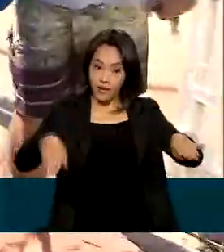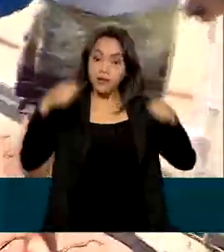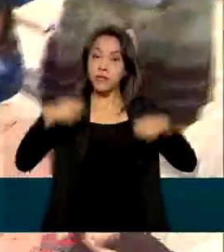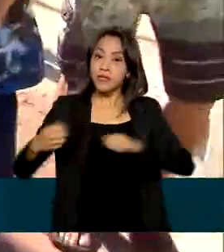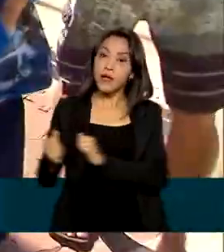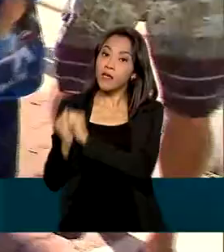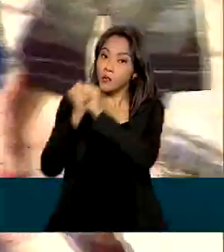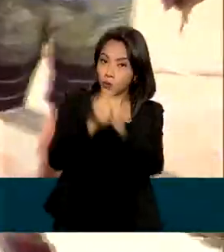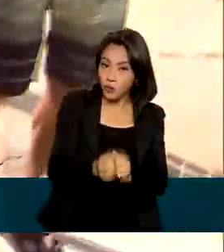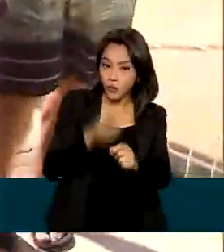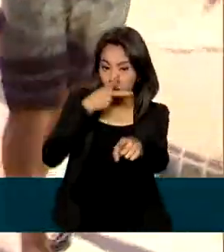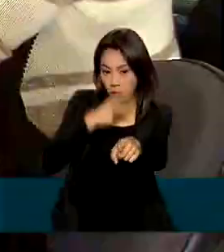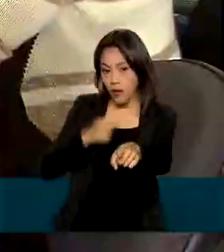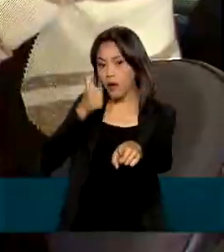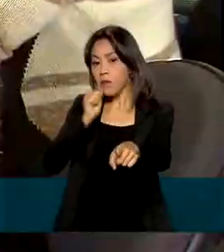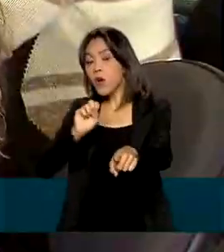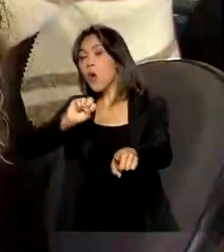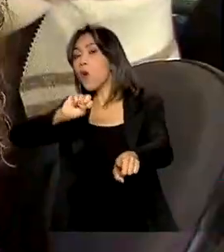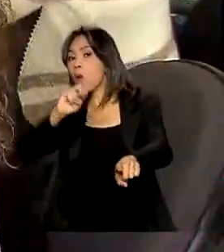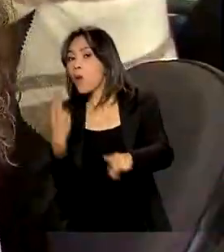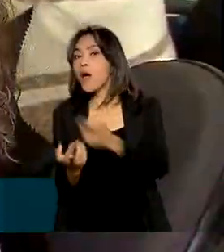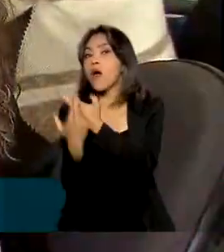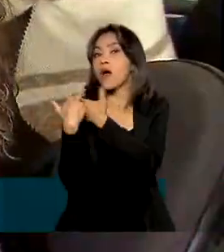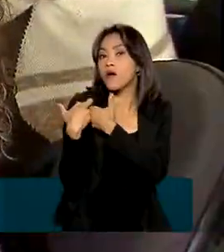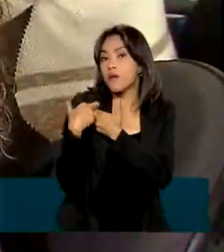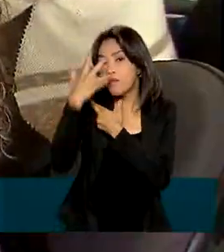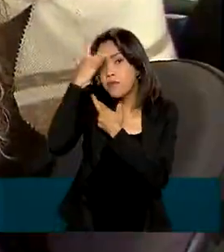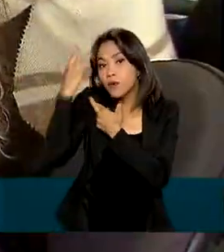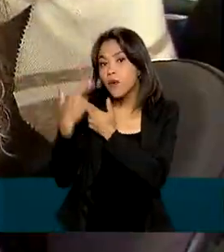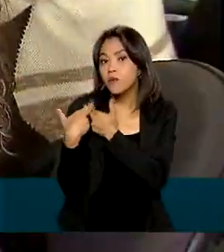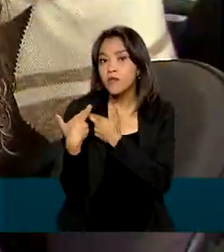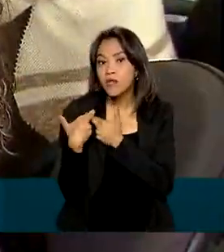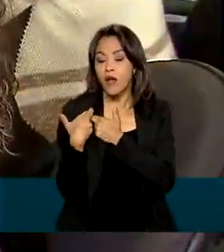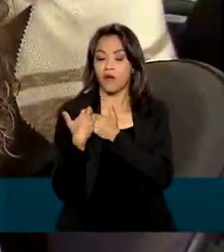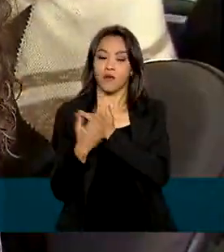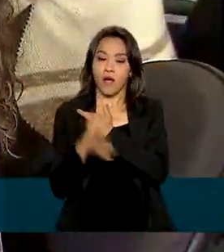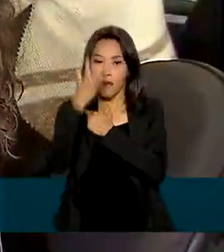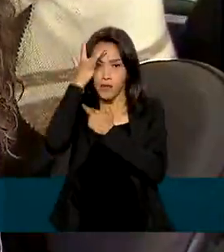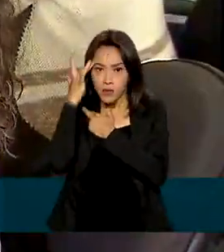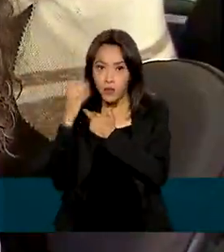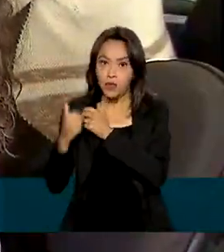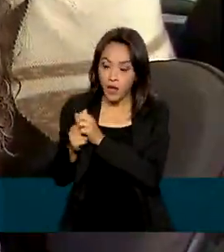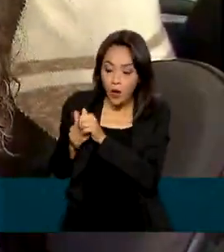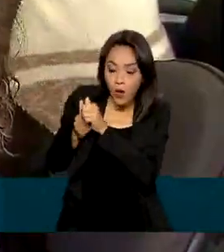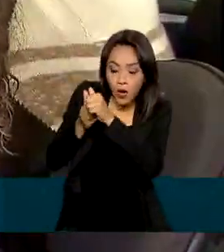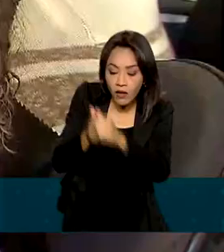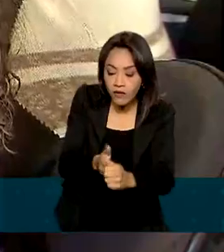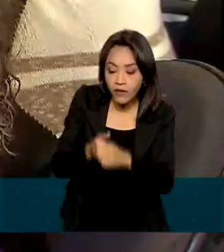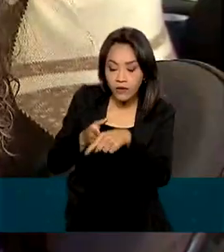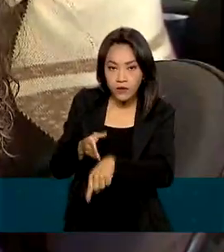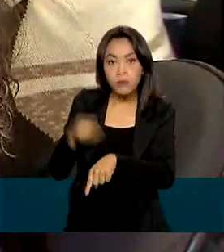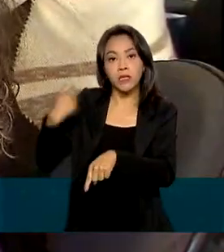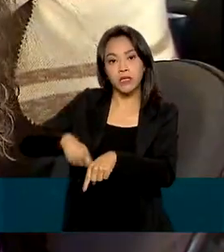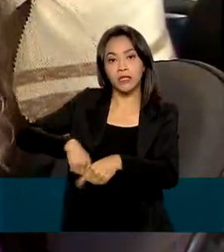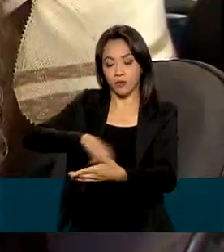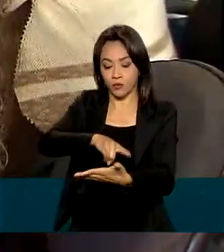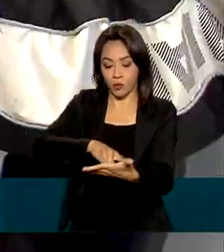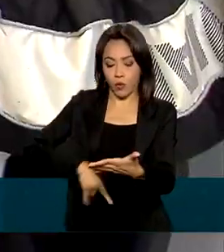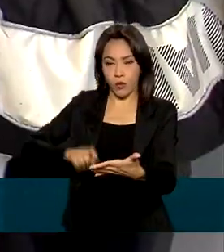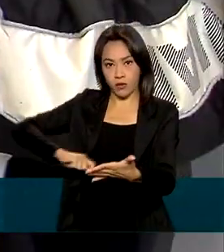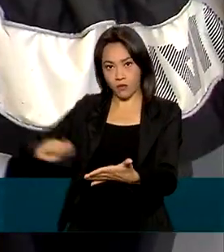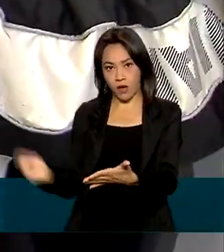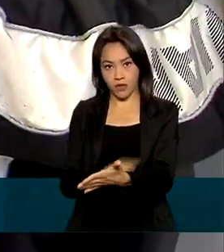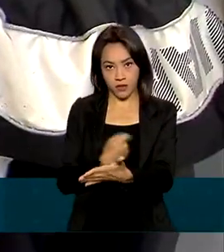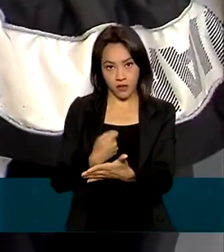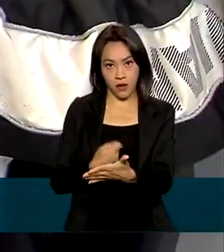dos pais ou responsáveis. Caso contrário, o acompanhante do menor deverá assinar um termo de consentimento.